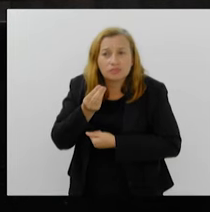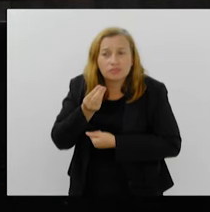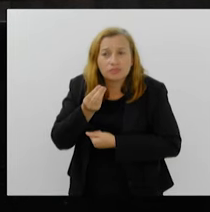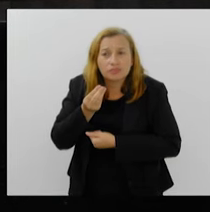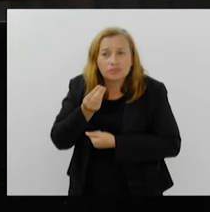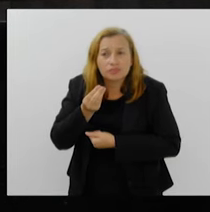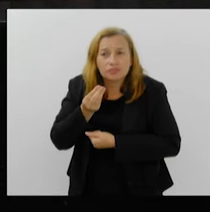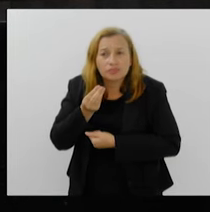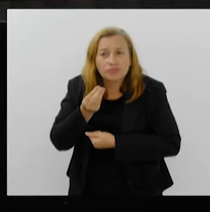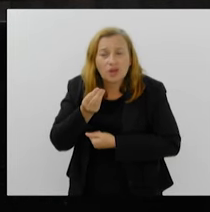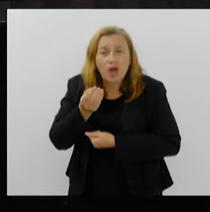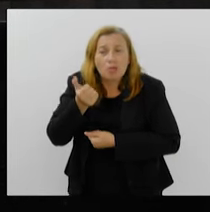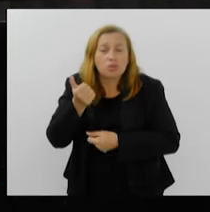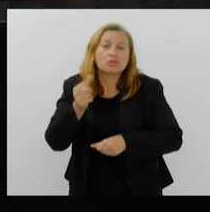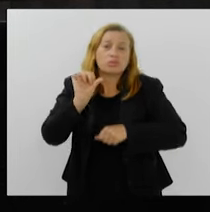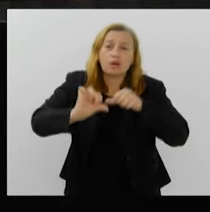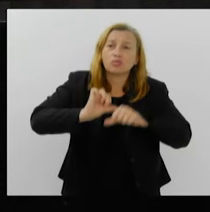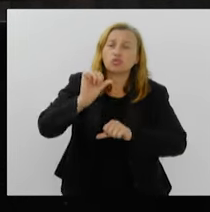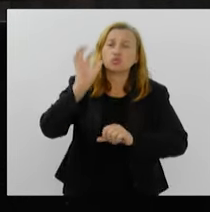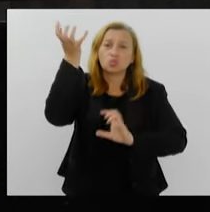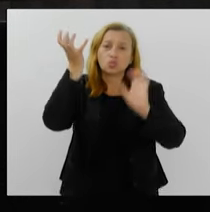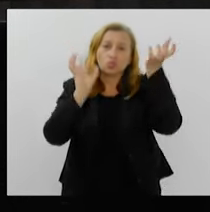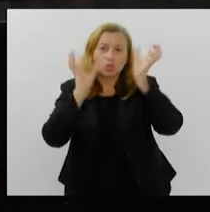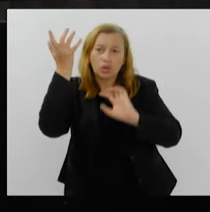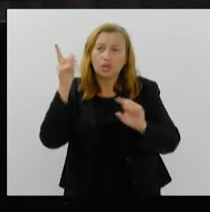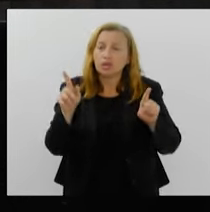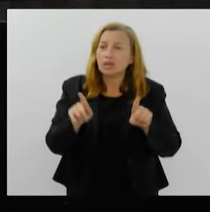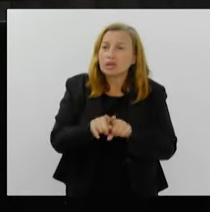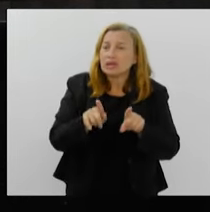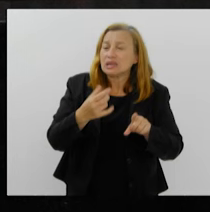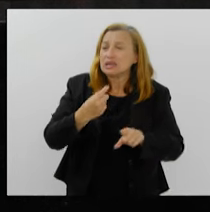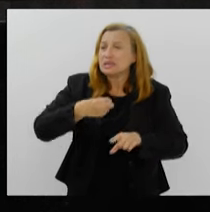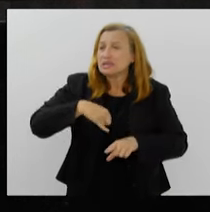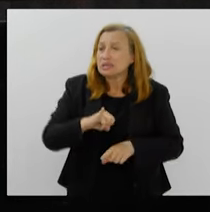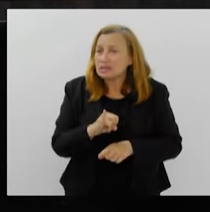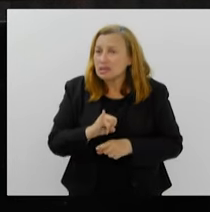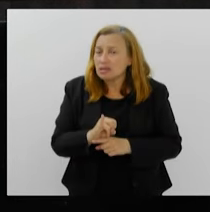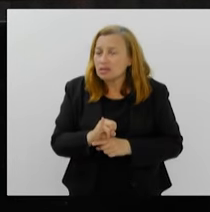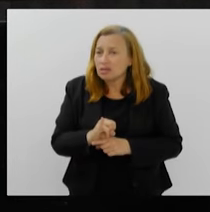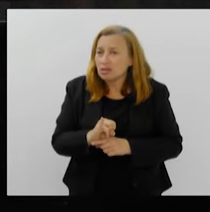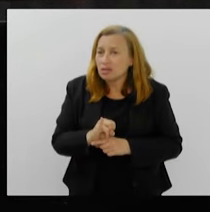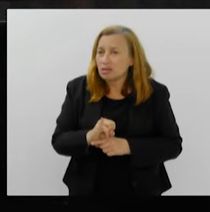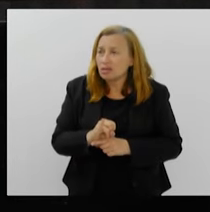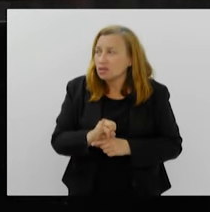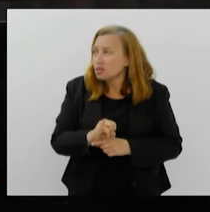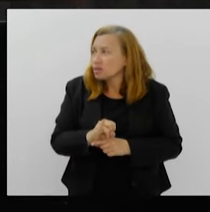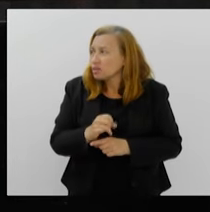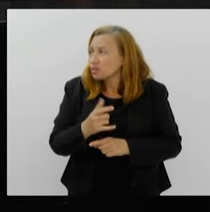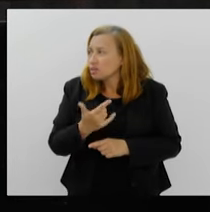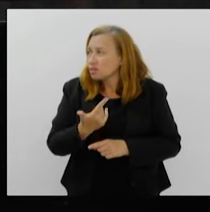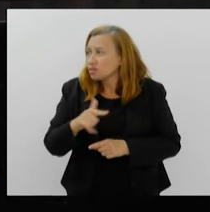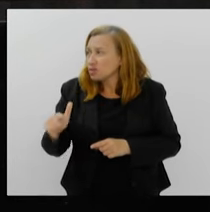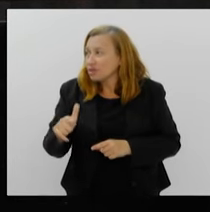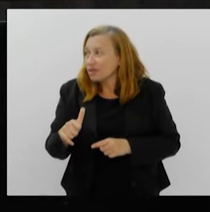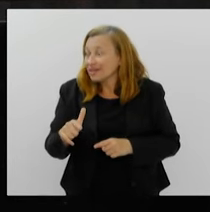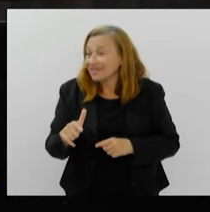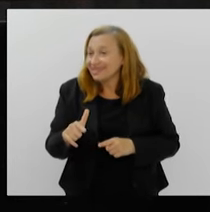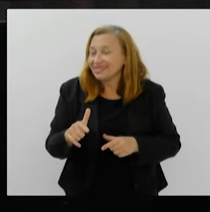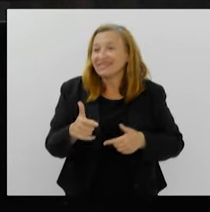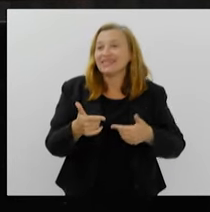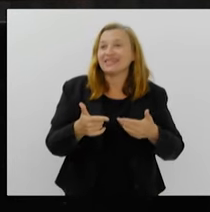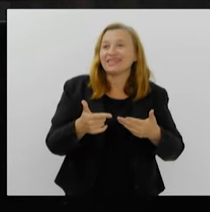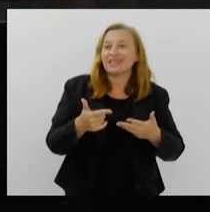decapouco às mudanças climáticas, sem a paralisação desse inferno para a vida das